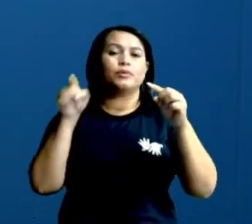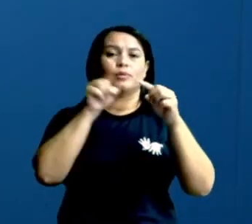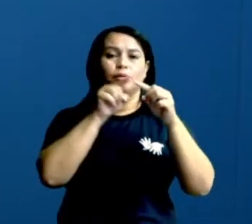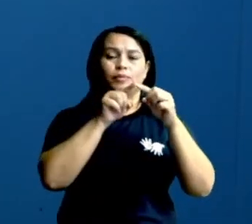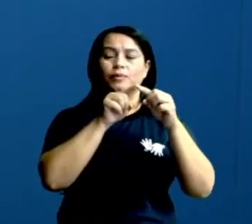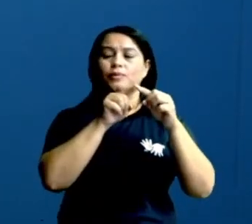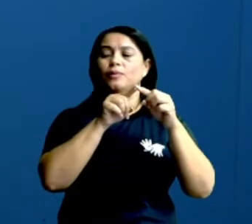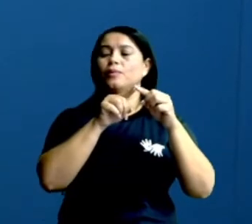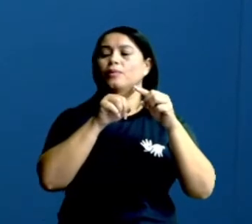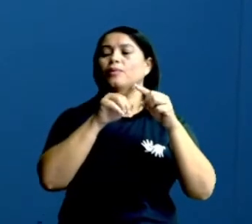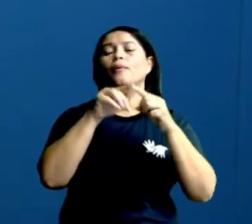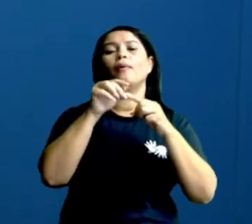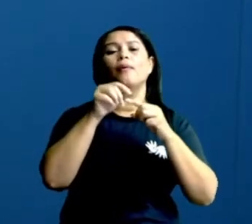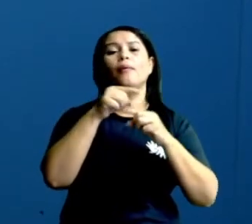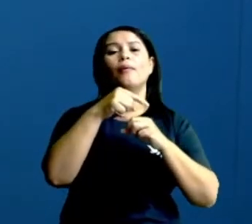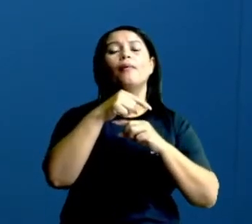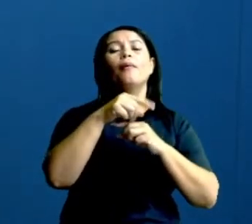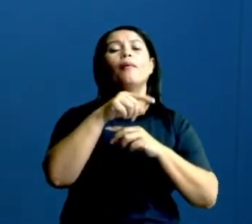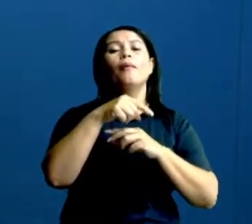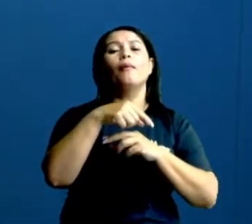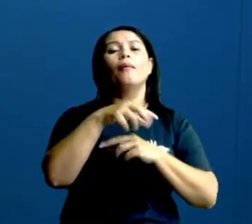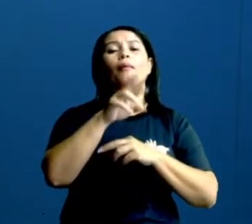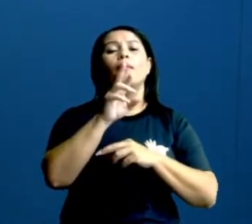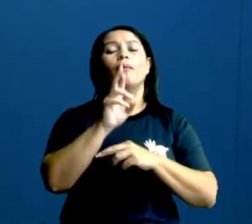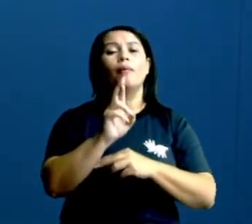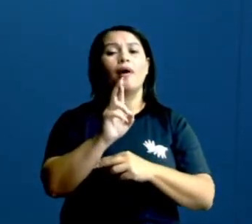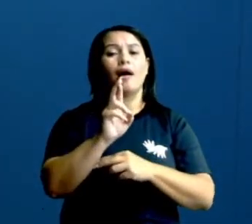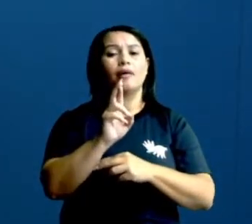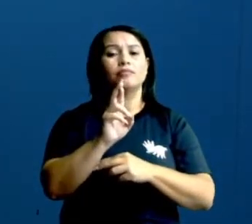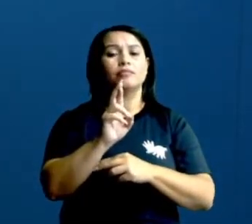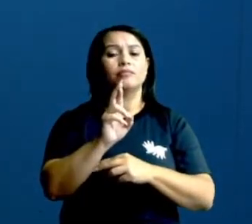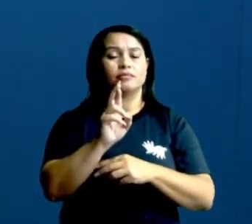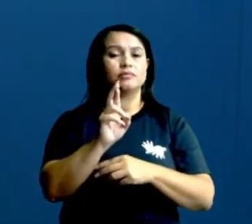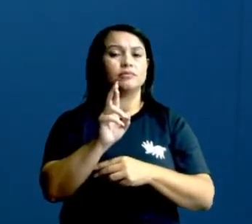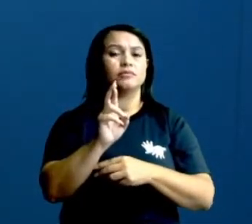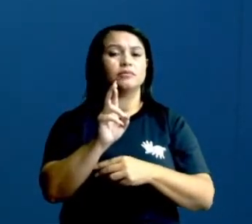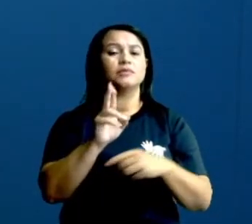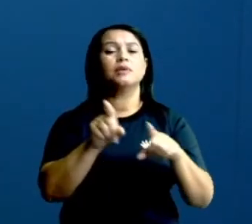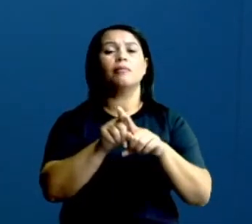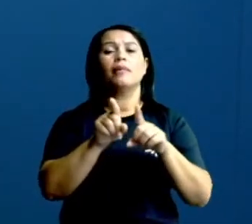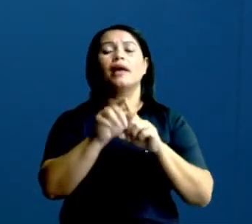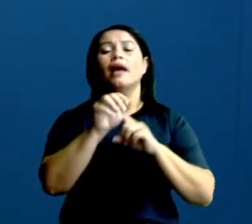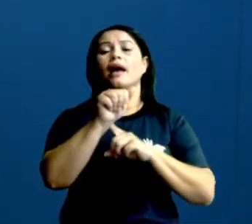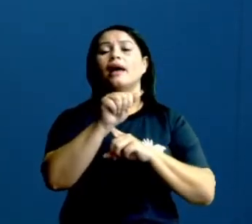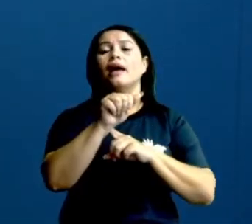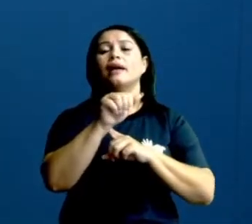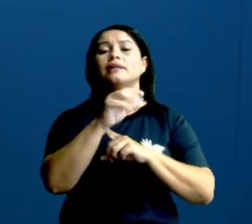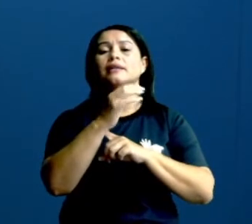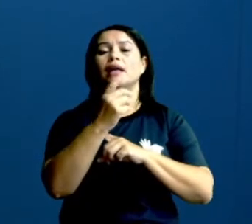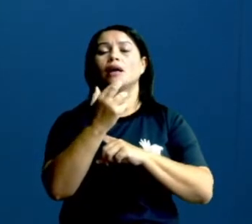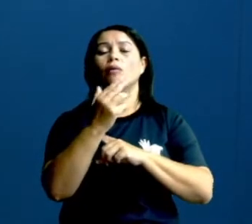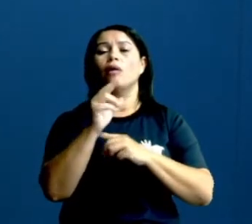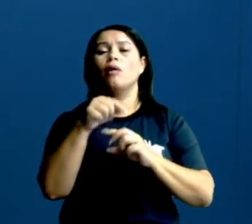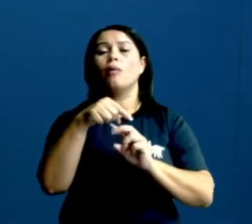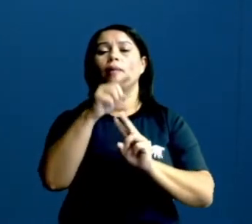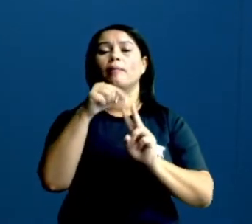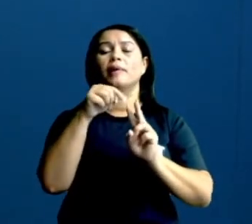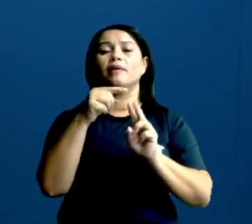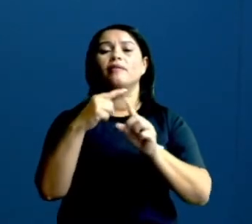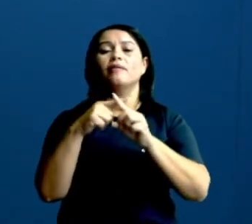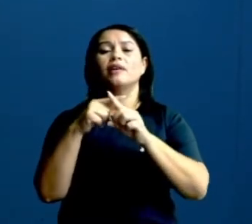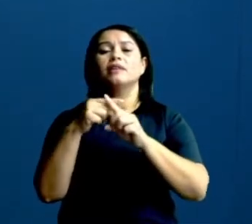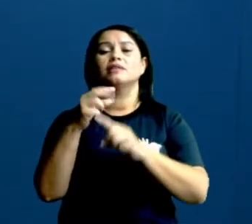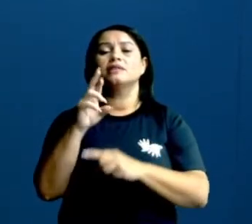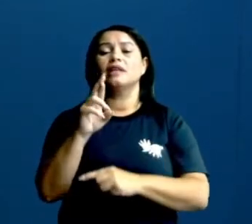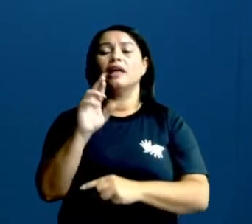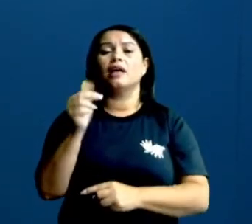Ó. O raio. Chamei de R. E qual é a fórmula? AC é igual a pi vezes R